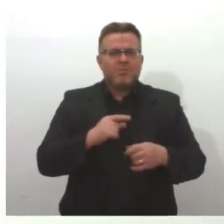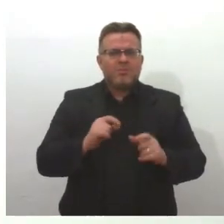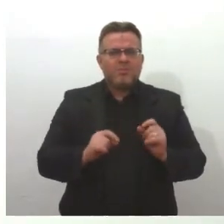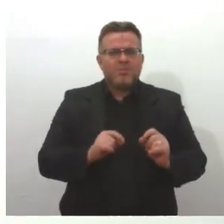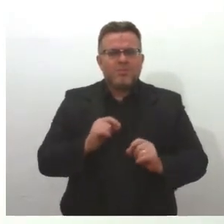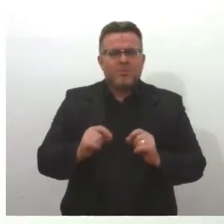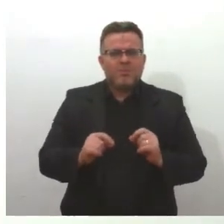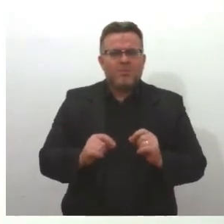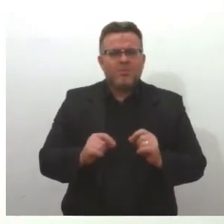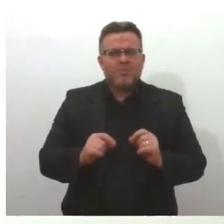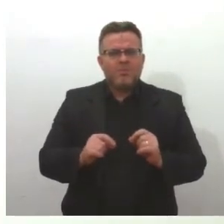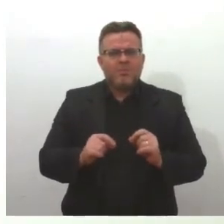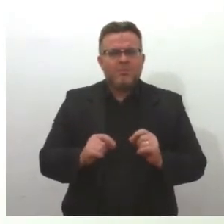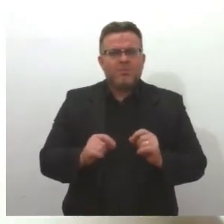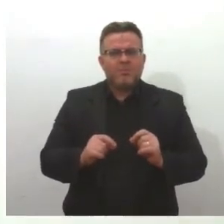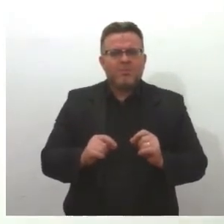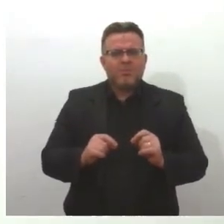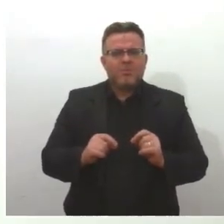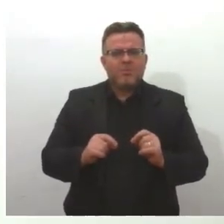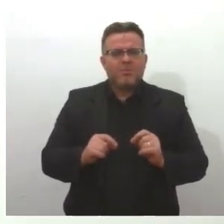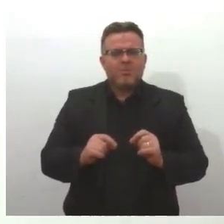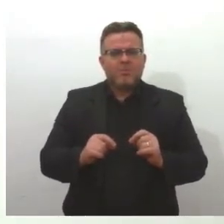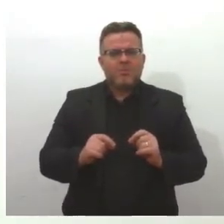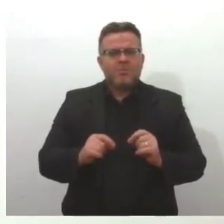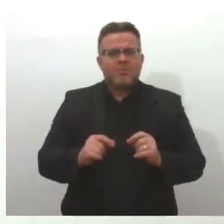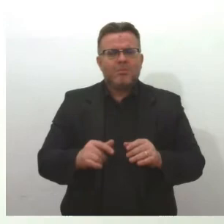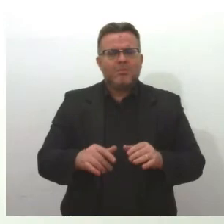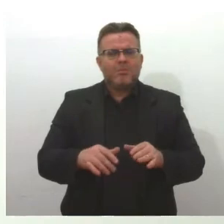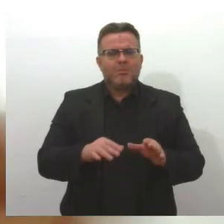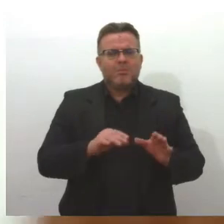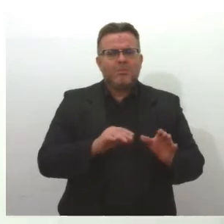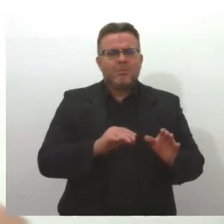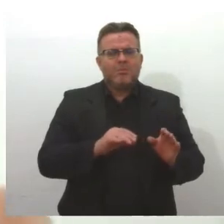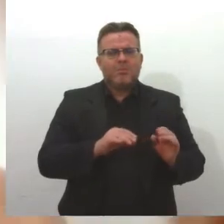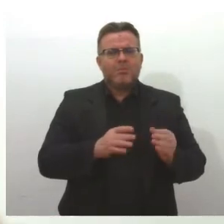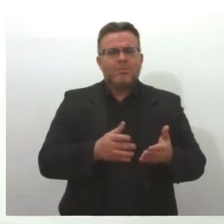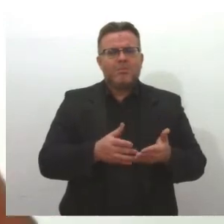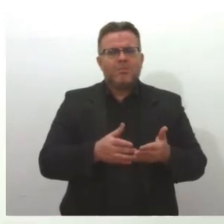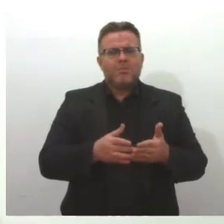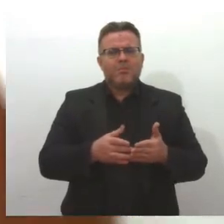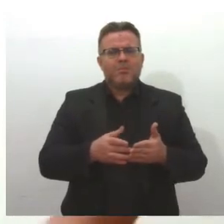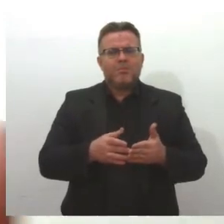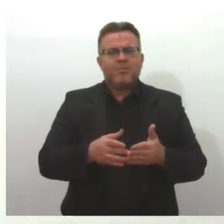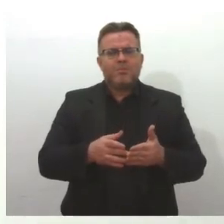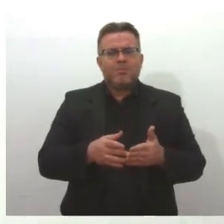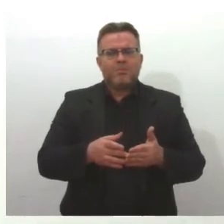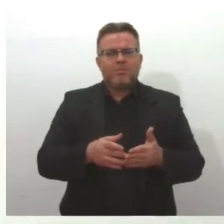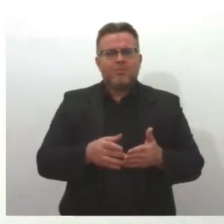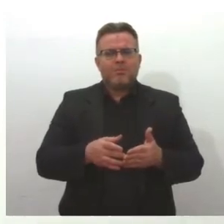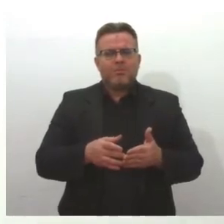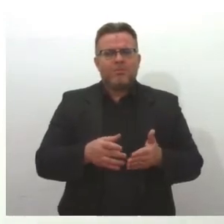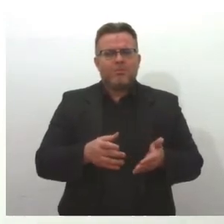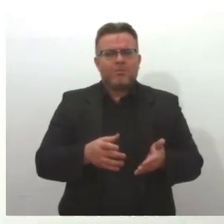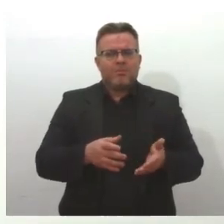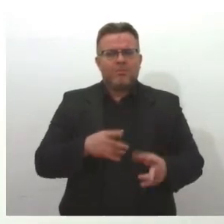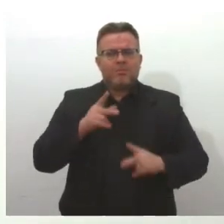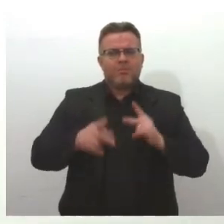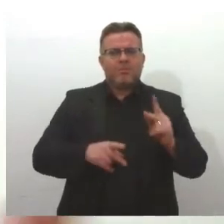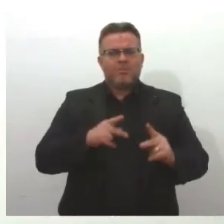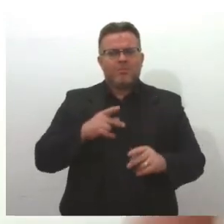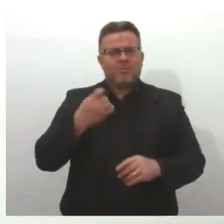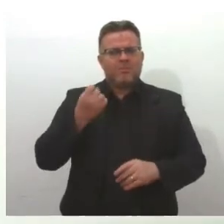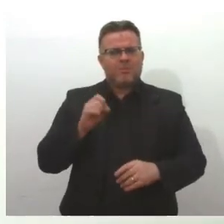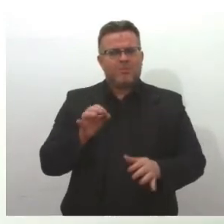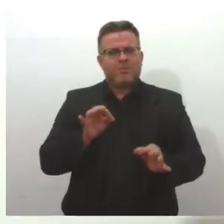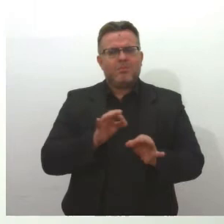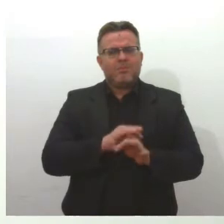ofertadas para Aracaju, mesmo porque os postos da região metropolitana foram dimensionados para atender a população da região metropolitana. E isso